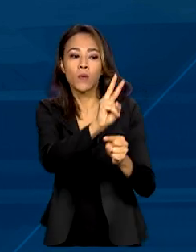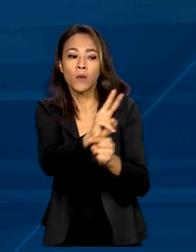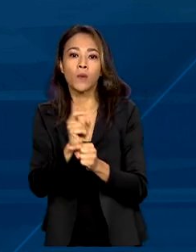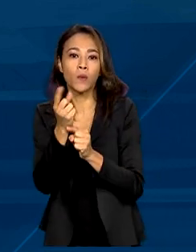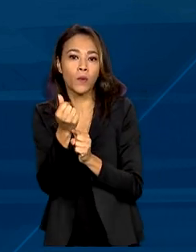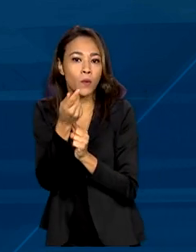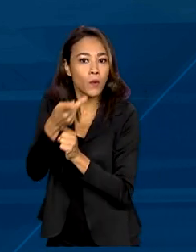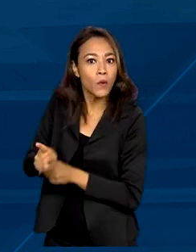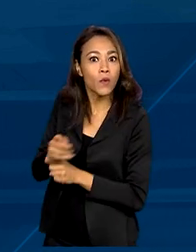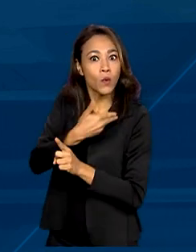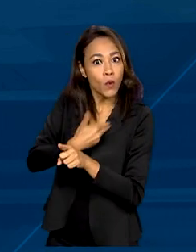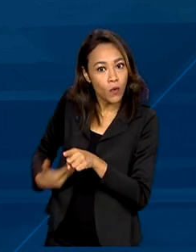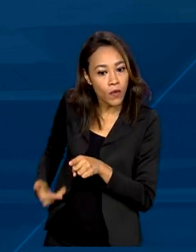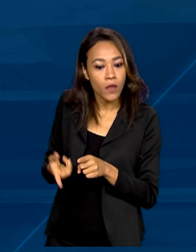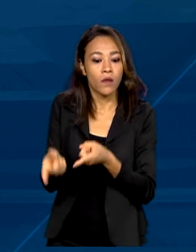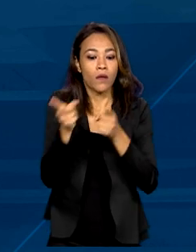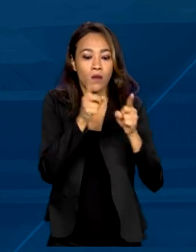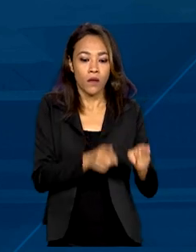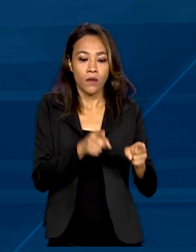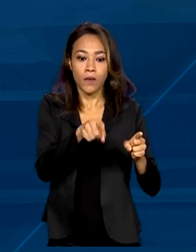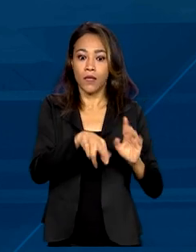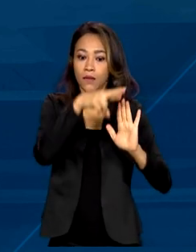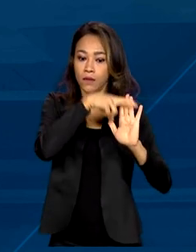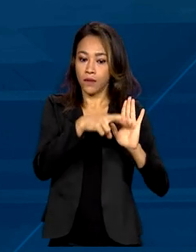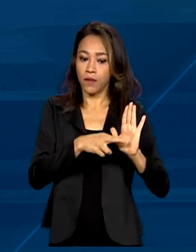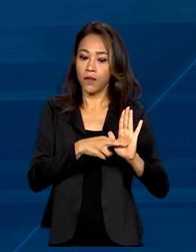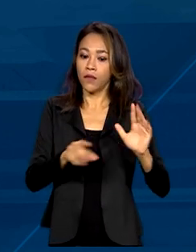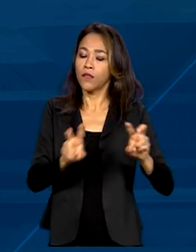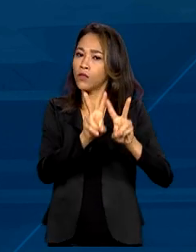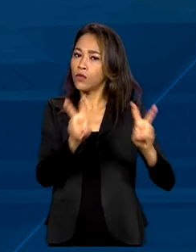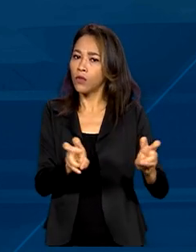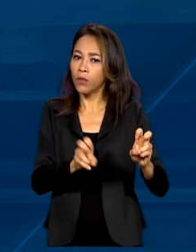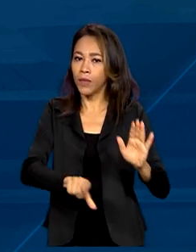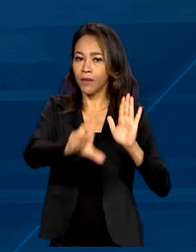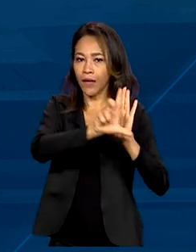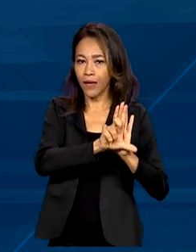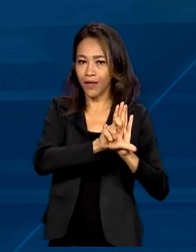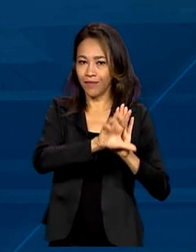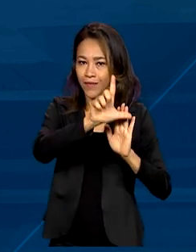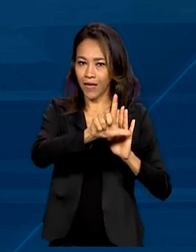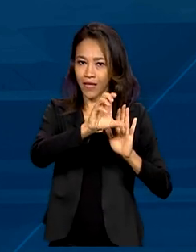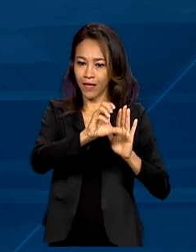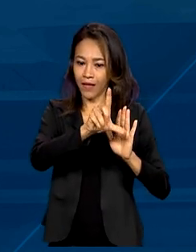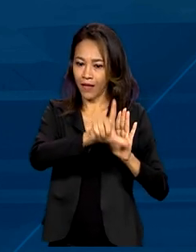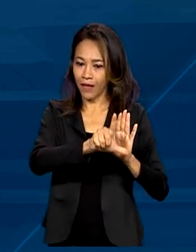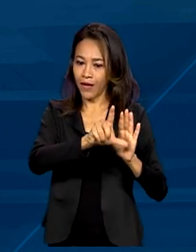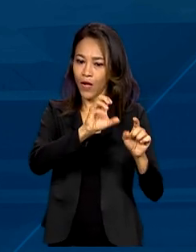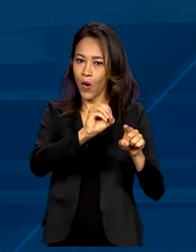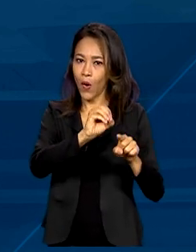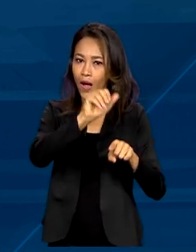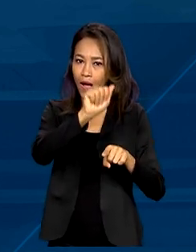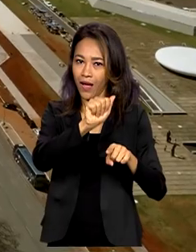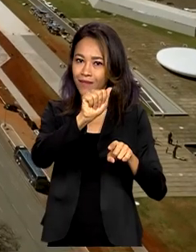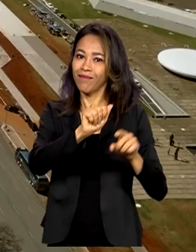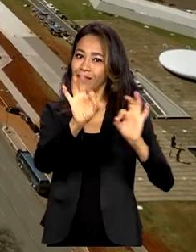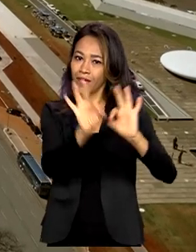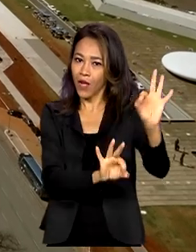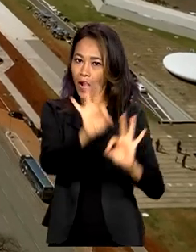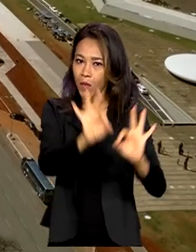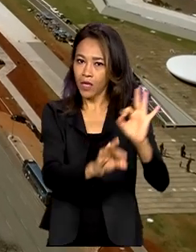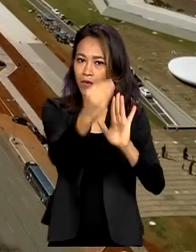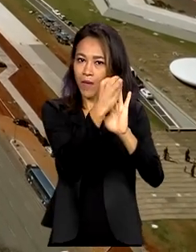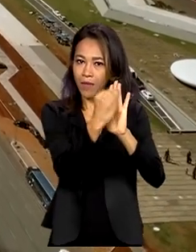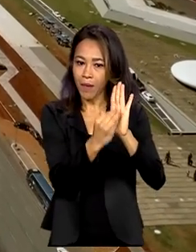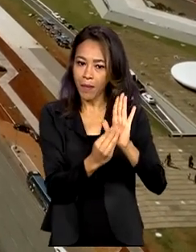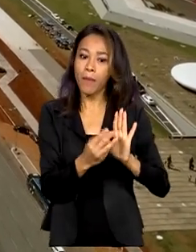bancos públicos e estima os parâmetros da economia para elaborar a lei orçamentária anual. Além